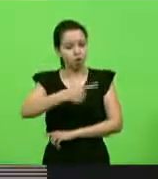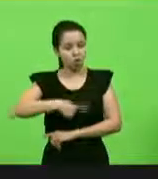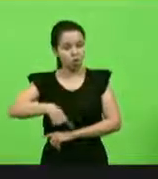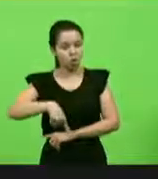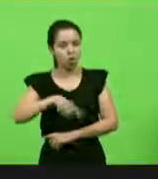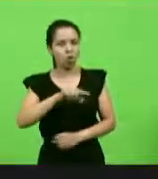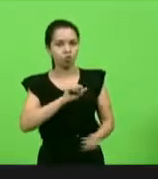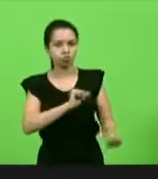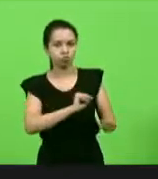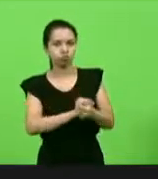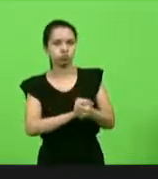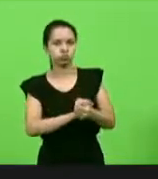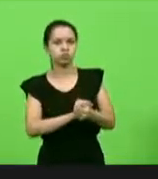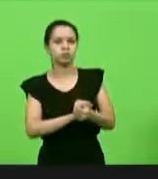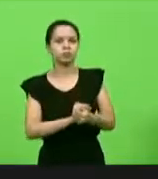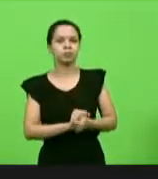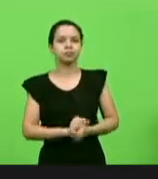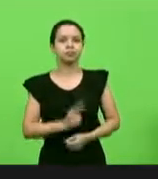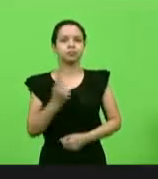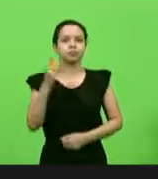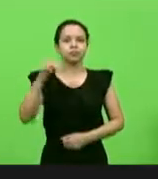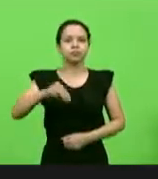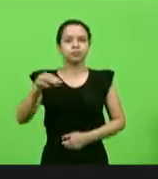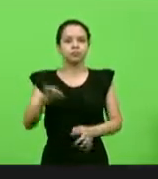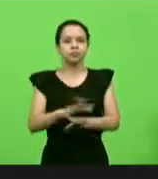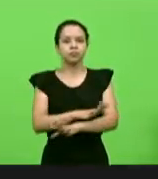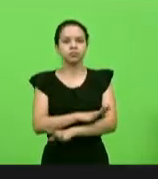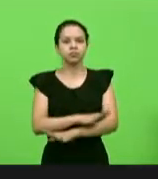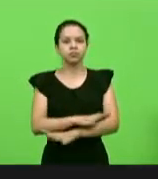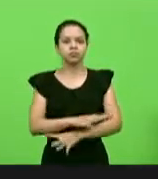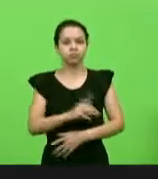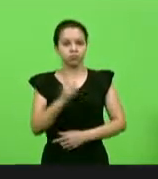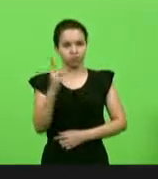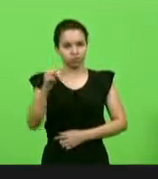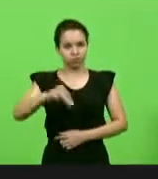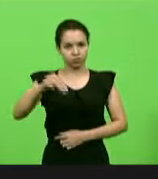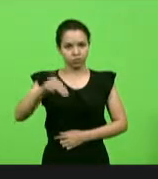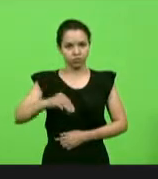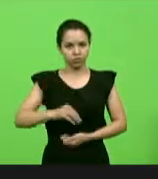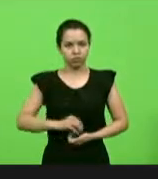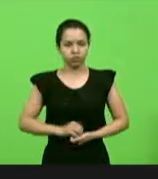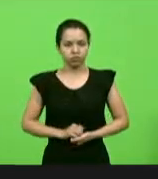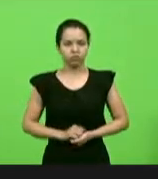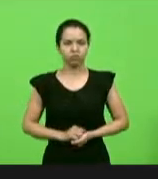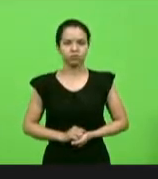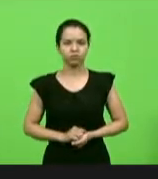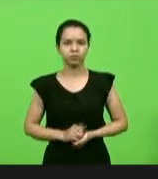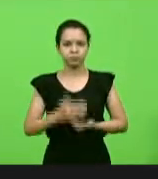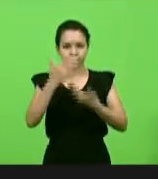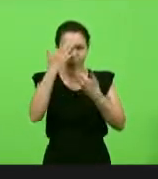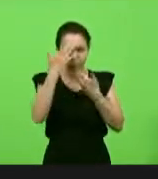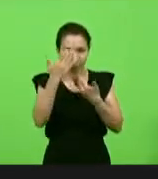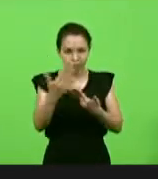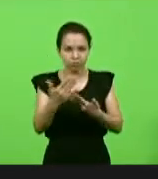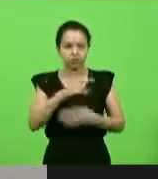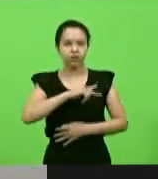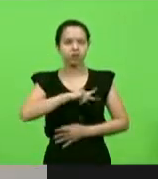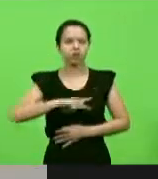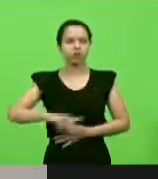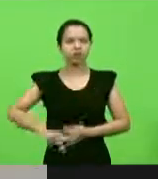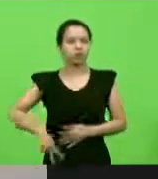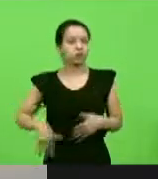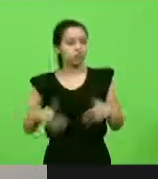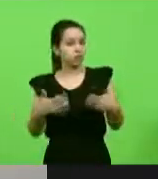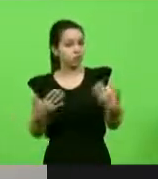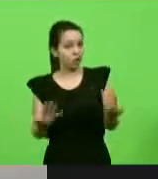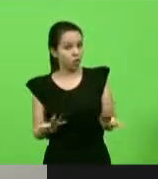Um minuto, deputado, para concluir o assunto. Um minuto. Obrigado, senhor presidente. Então,